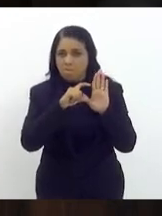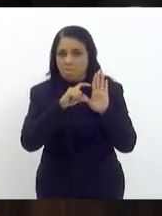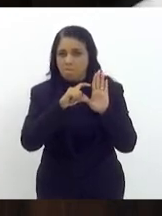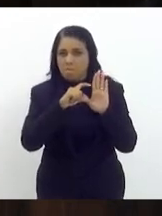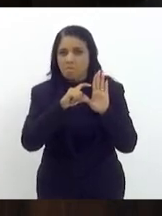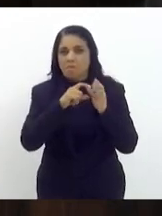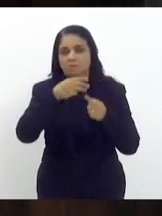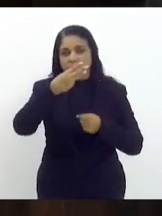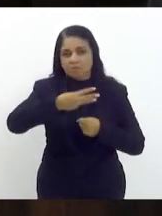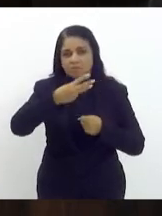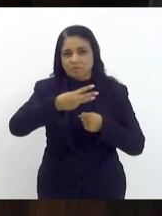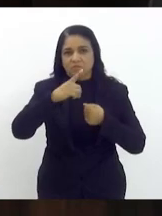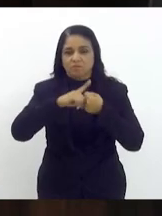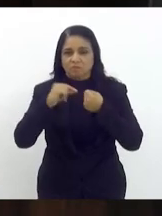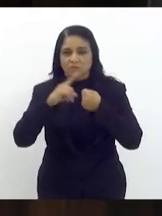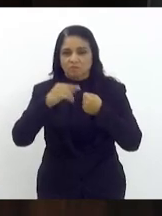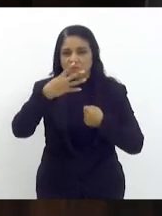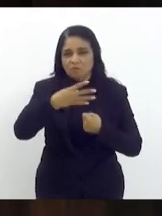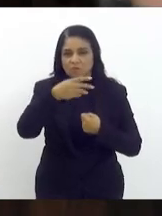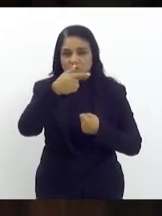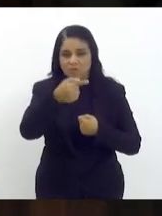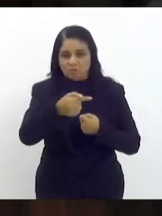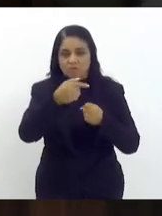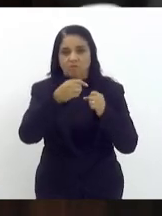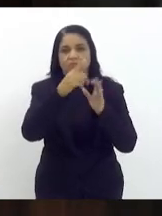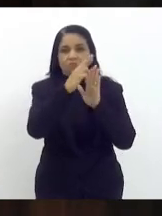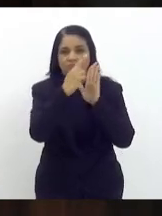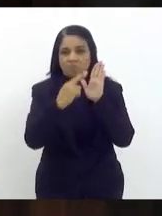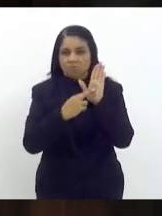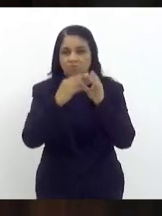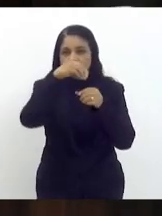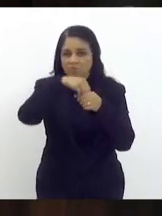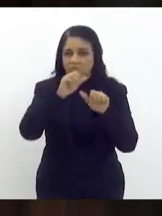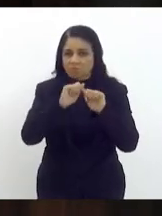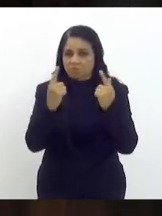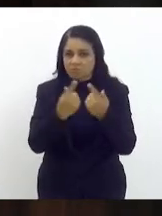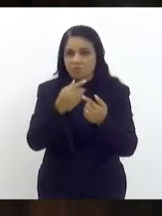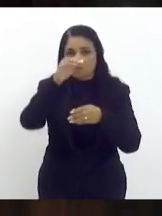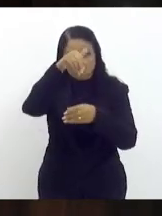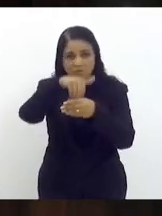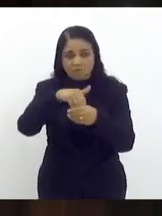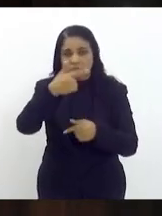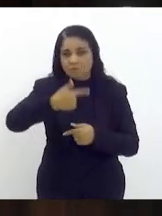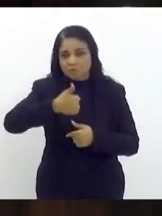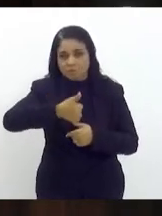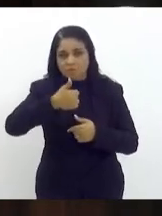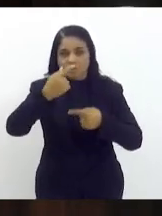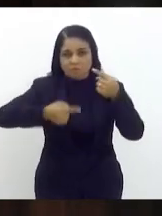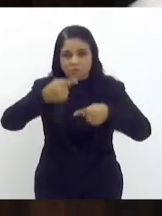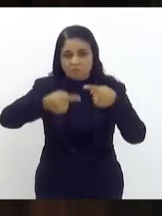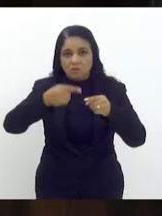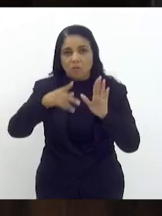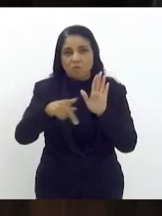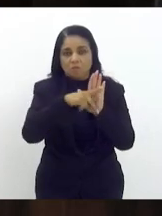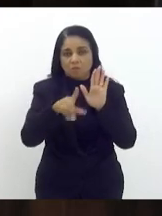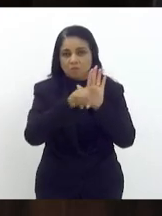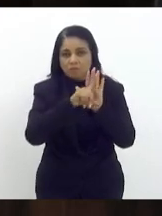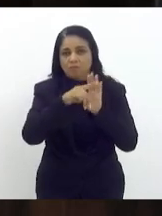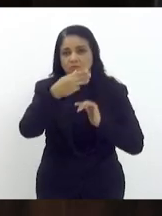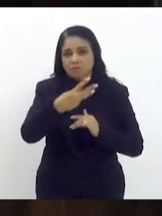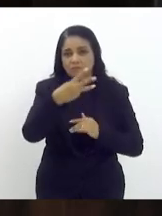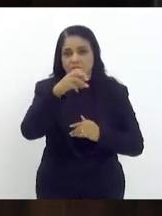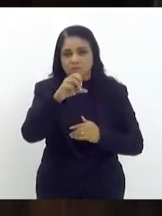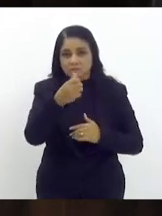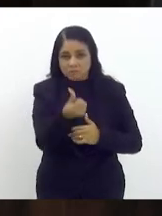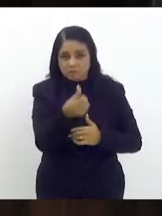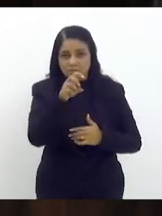3º do artigo 47 do regimento interno. Entre a imitação ordinária em votação em primeira discussão. Projeto de Lei 365,